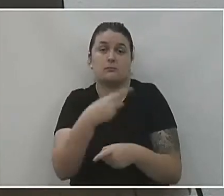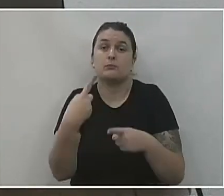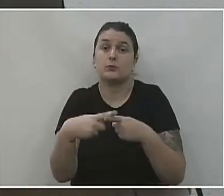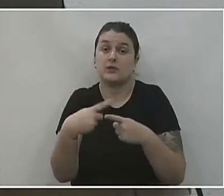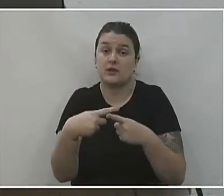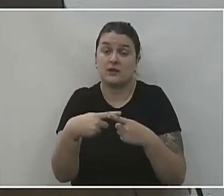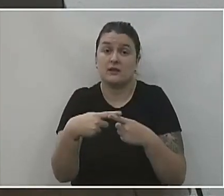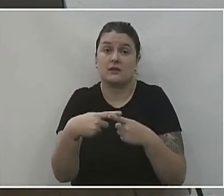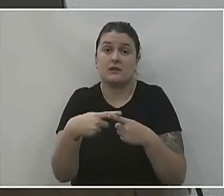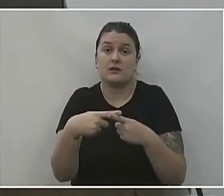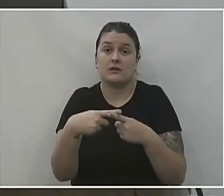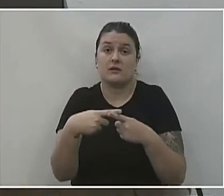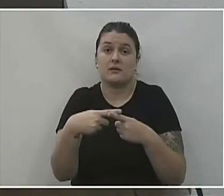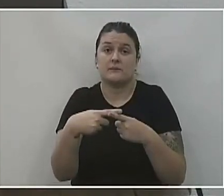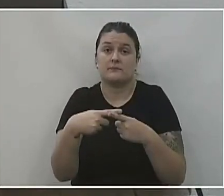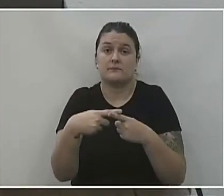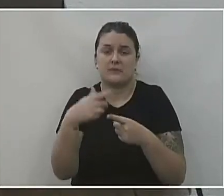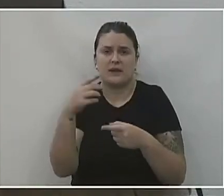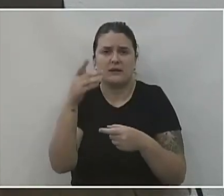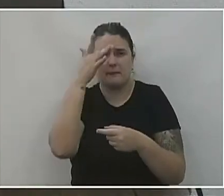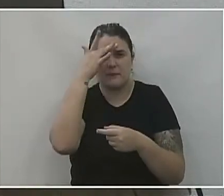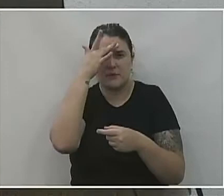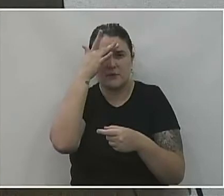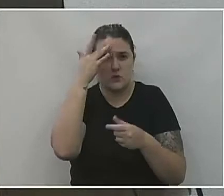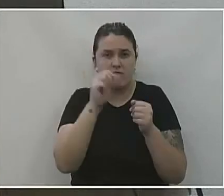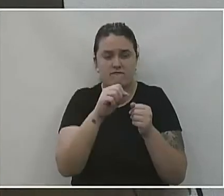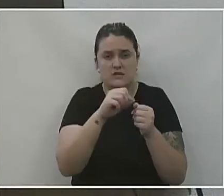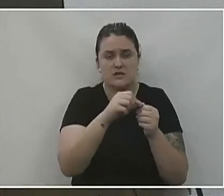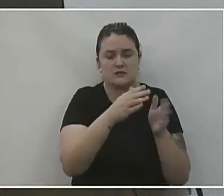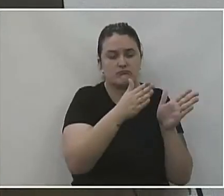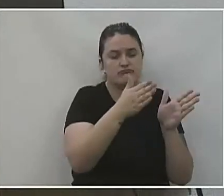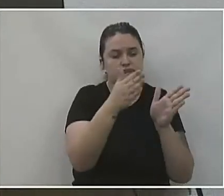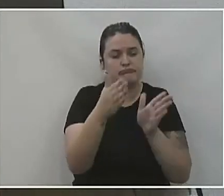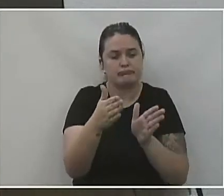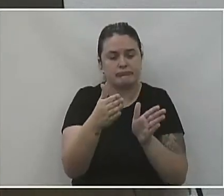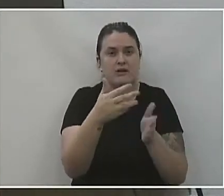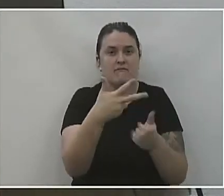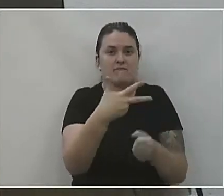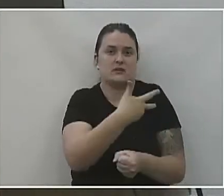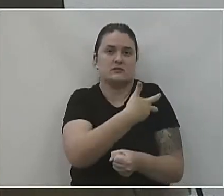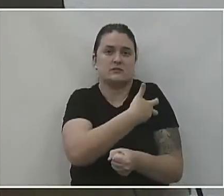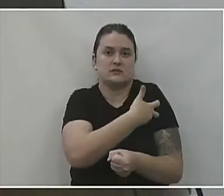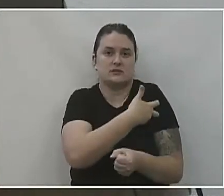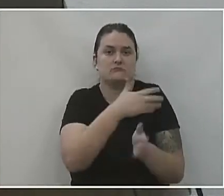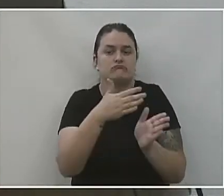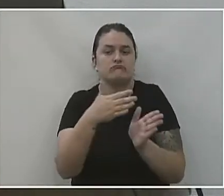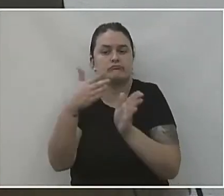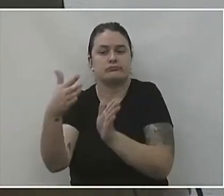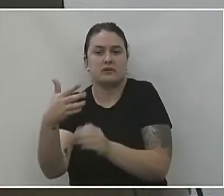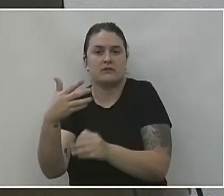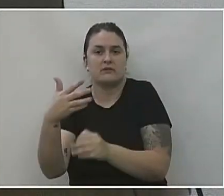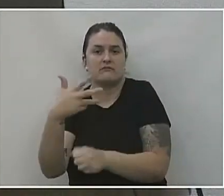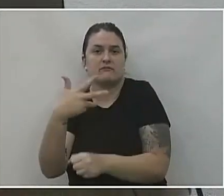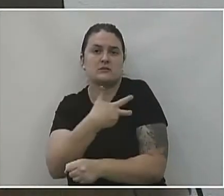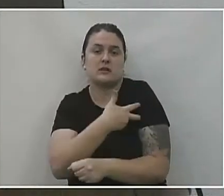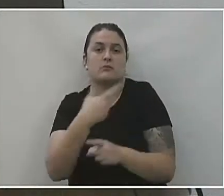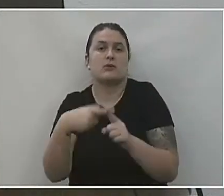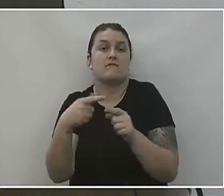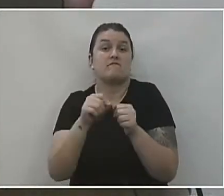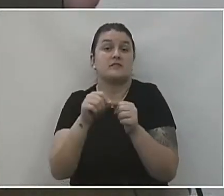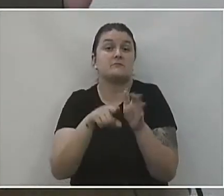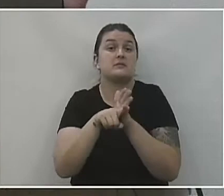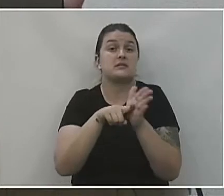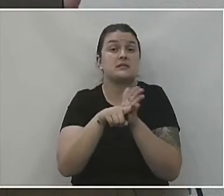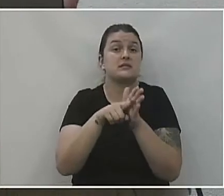Porque eles fizeram o fracionamento do envio das vacinas em cima do que eles tinham estratificados.